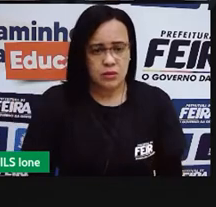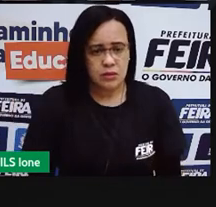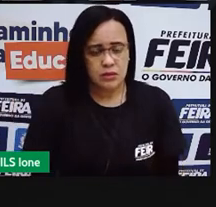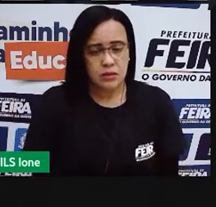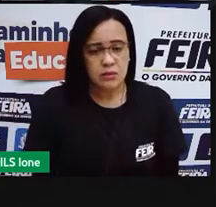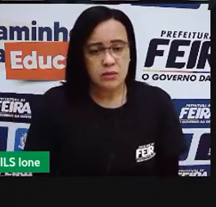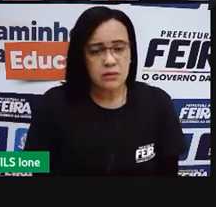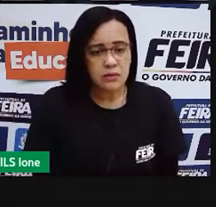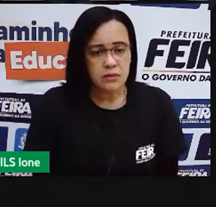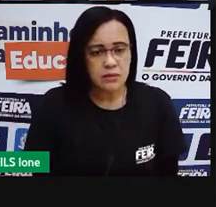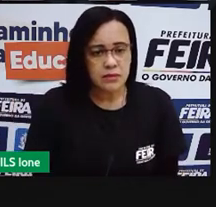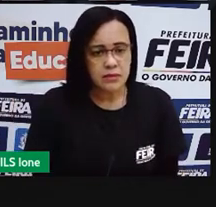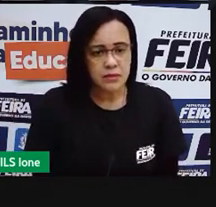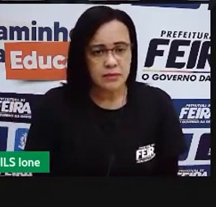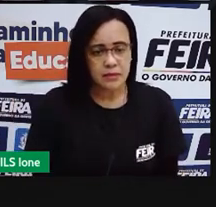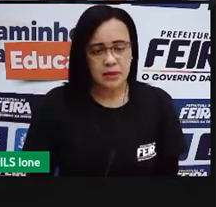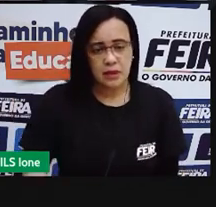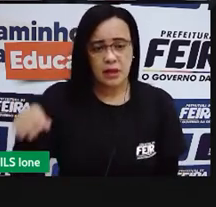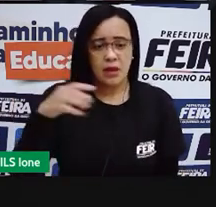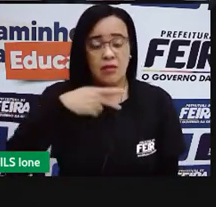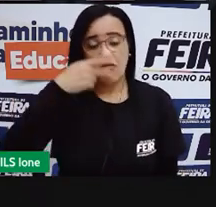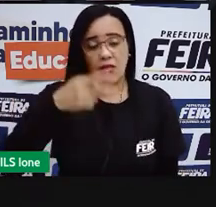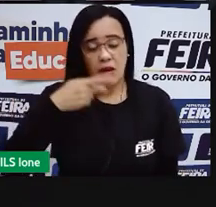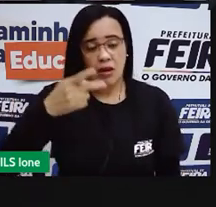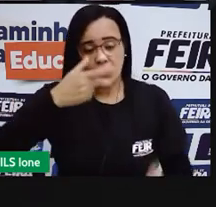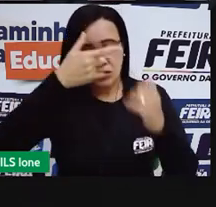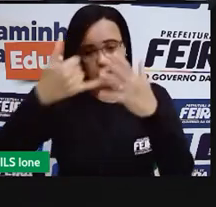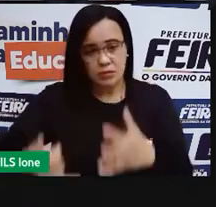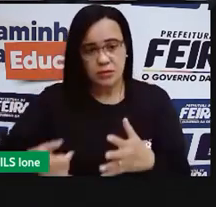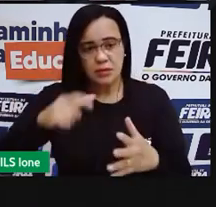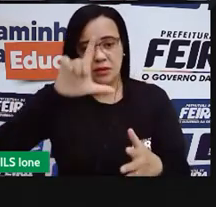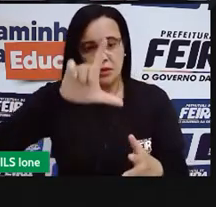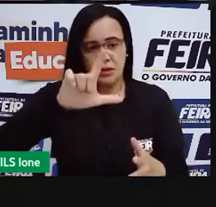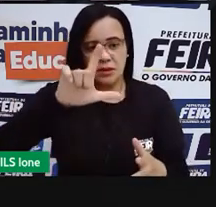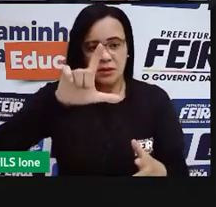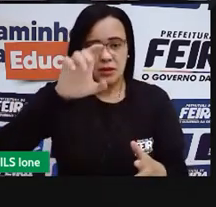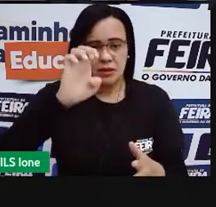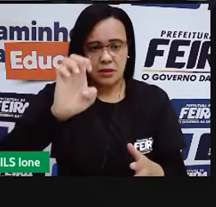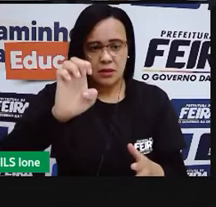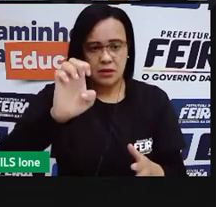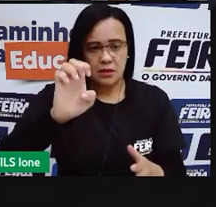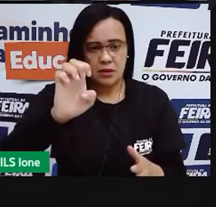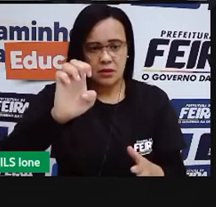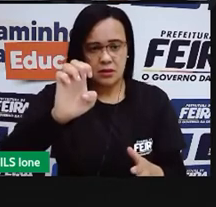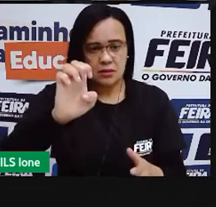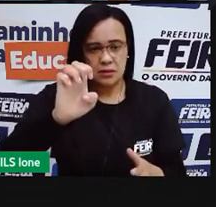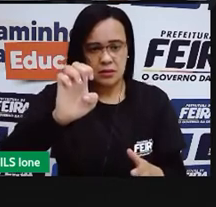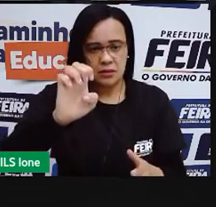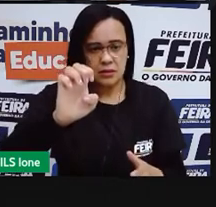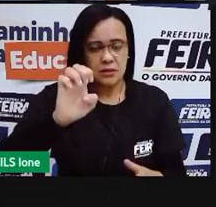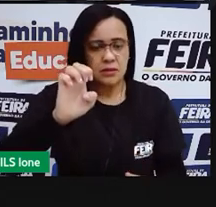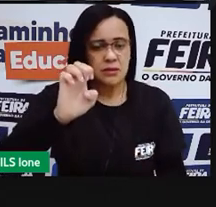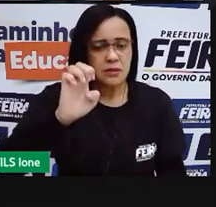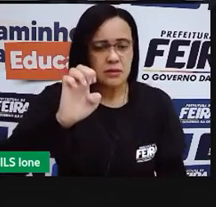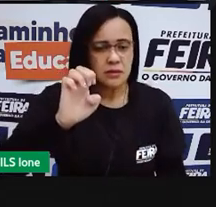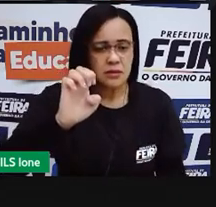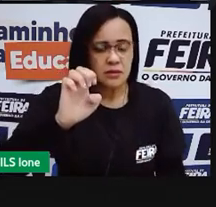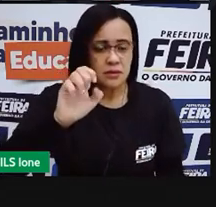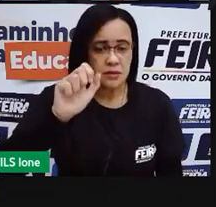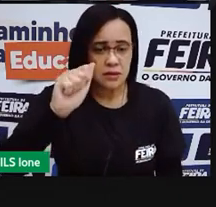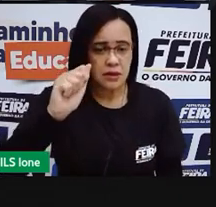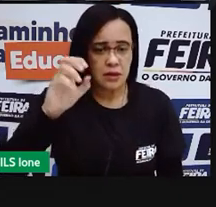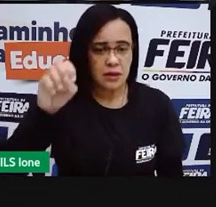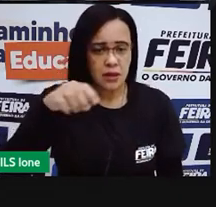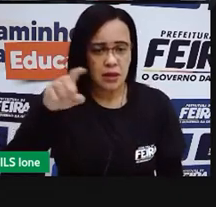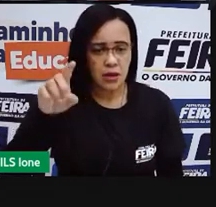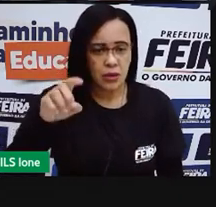Quando você fala leão, você vê quantas vezes você abre a boca e sabe a palavra. Vamos